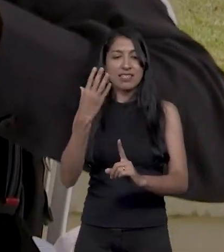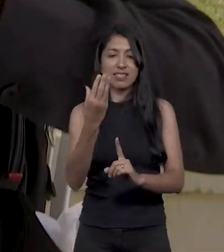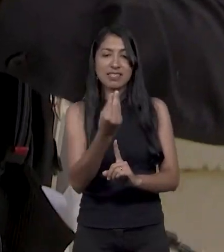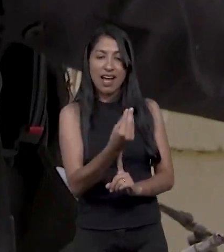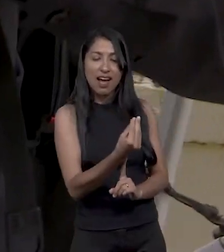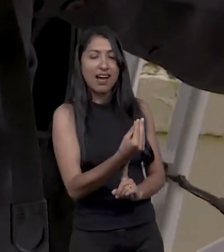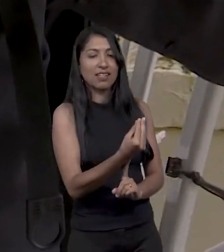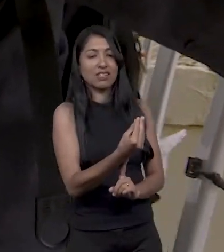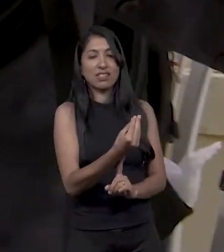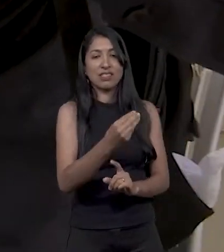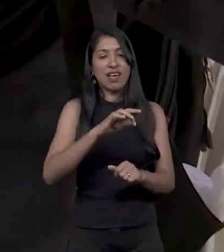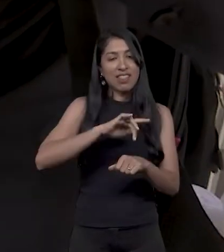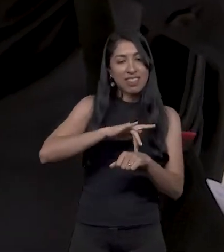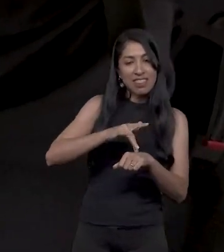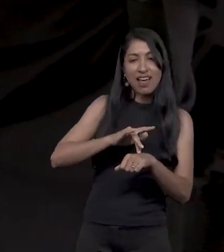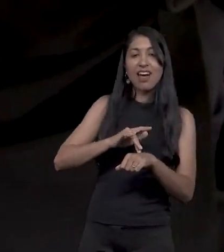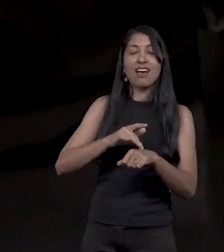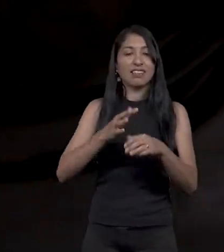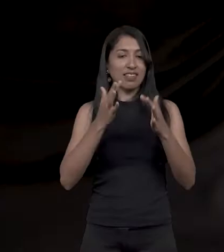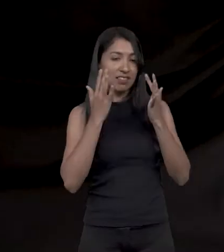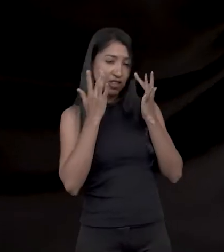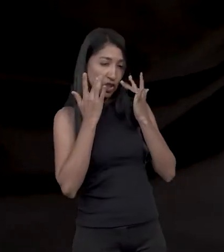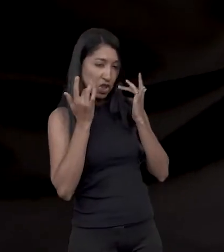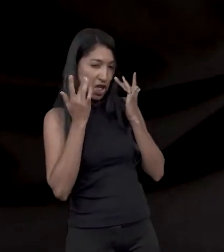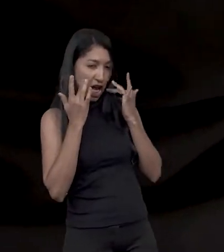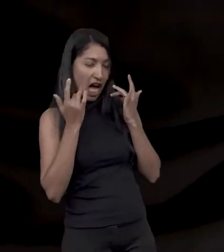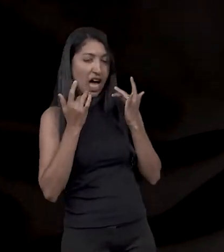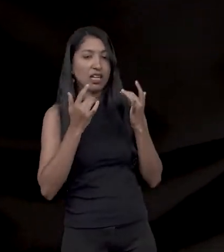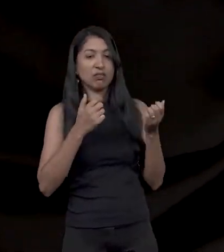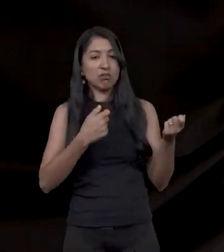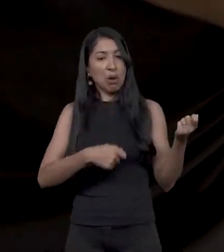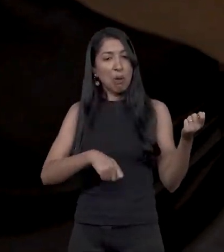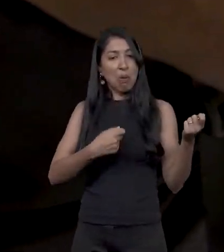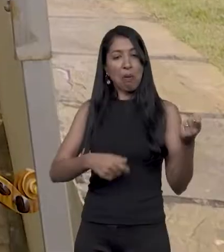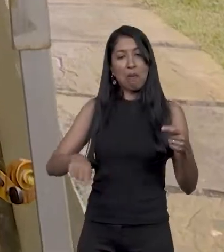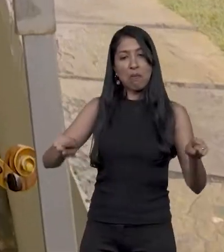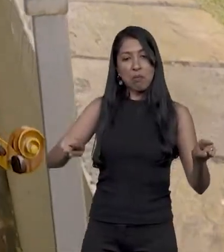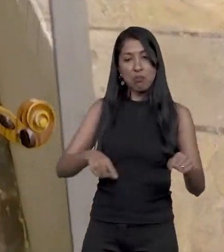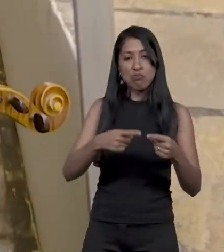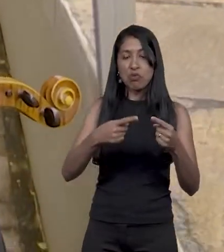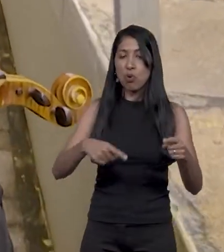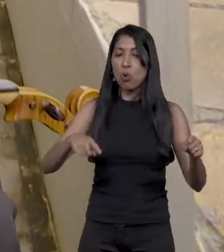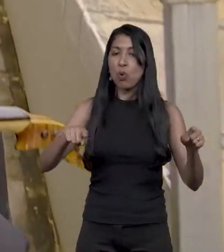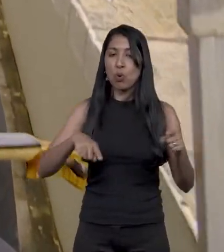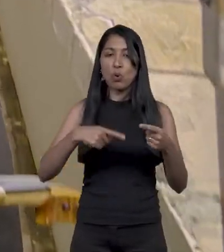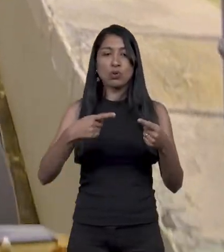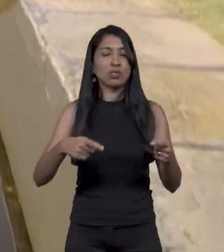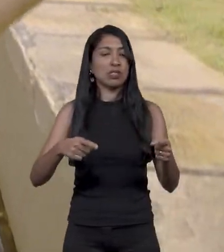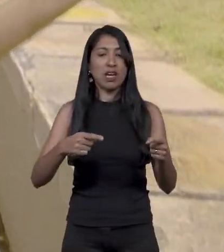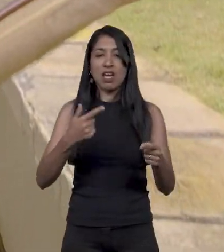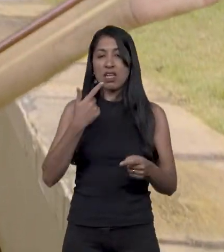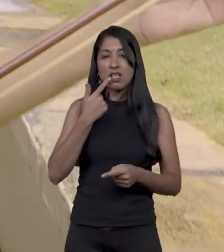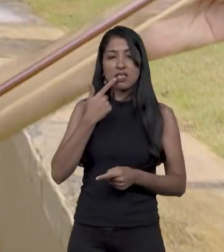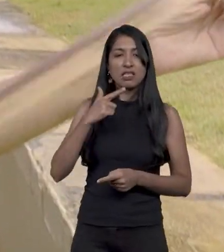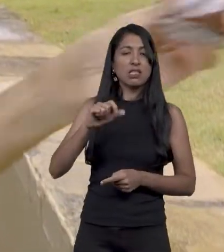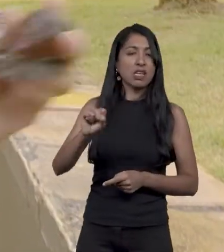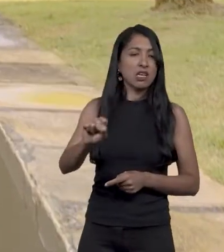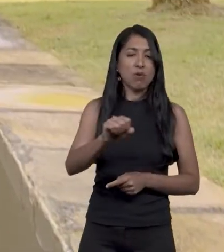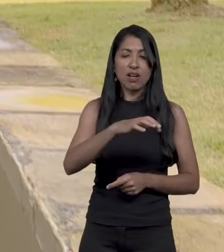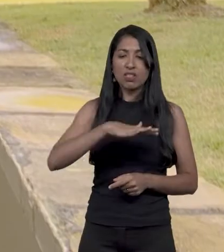música, teatro, gastronomia, artesanato, todas as linguagens artísticas